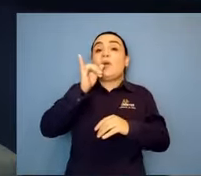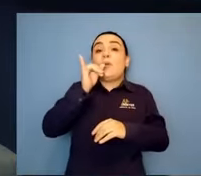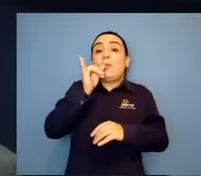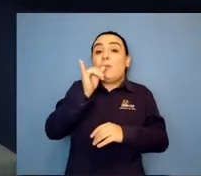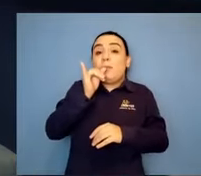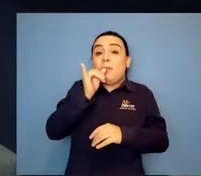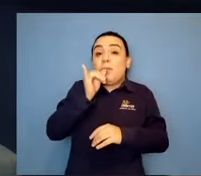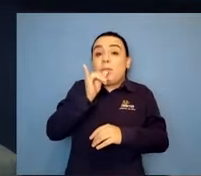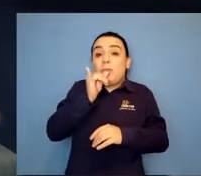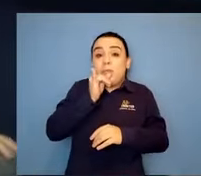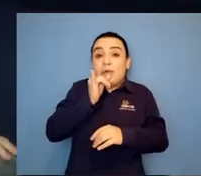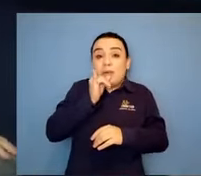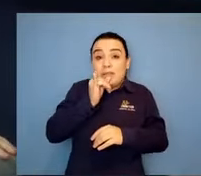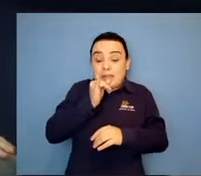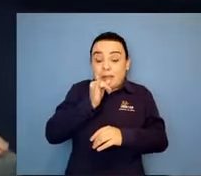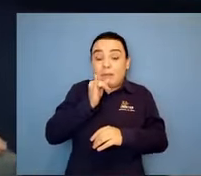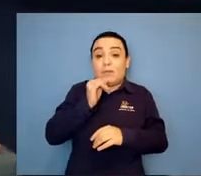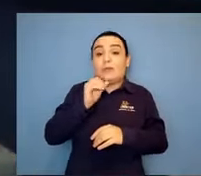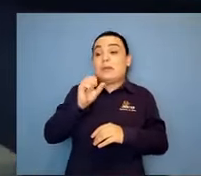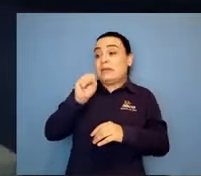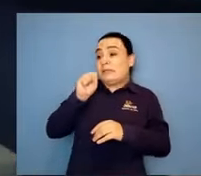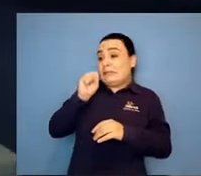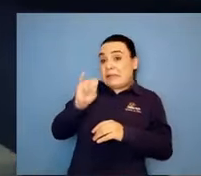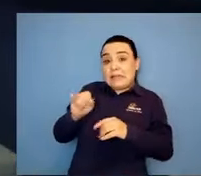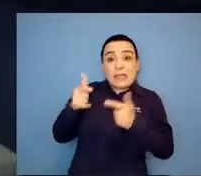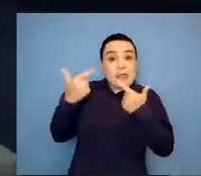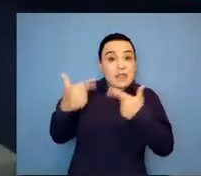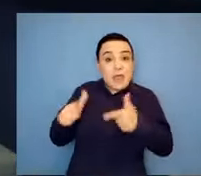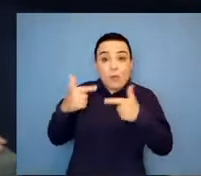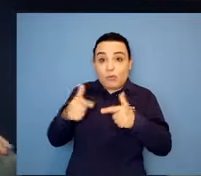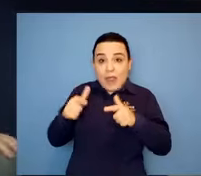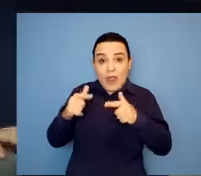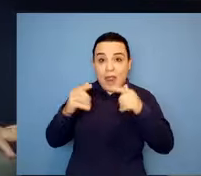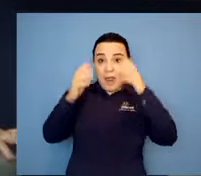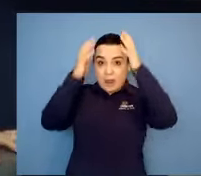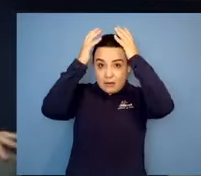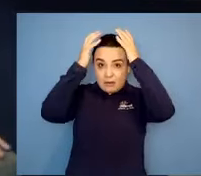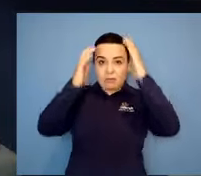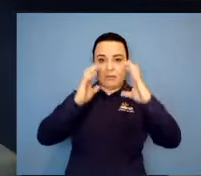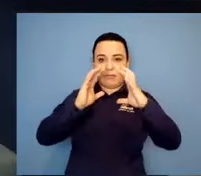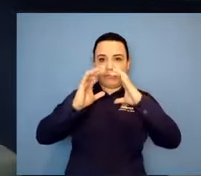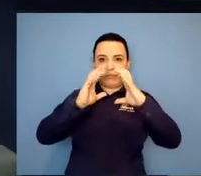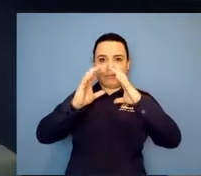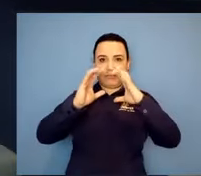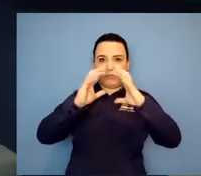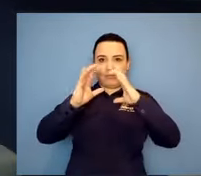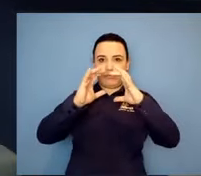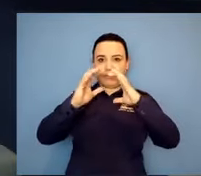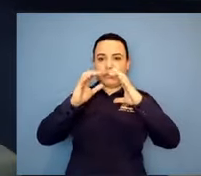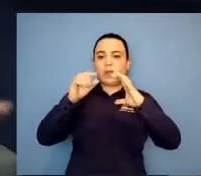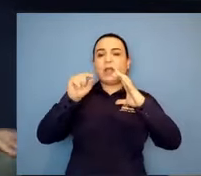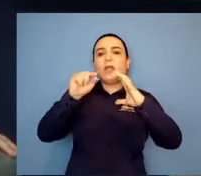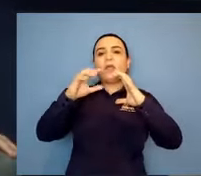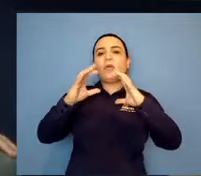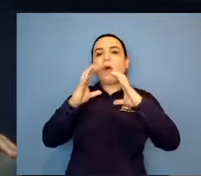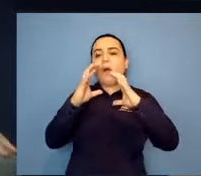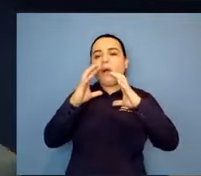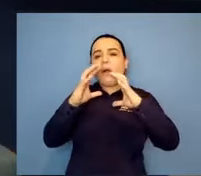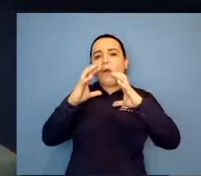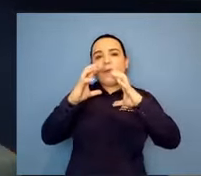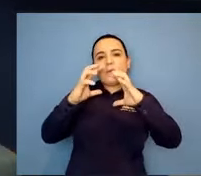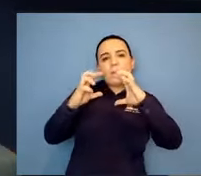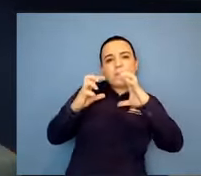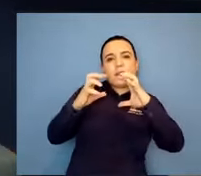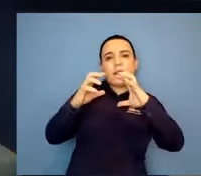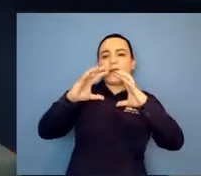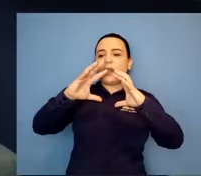no cérebro. Então, é um desafio ainda no Brasil, né? Quando que acontece o diagnóstico precoce?